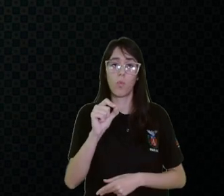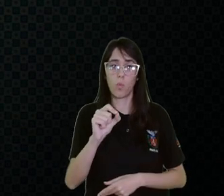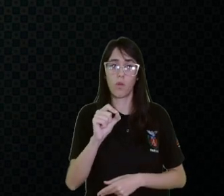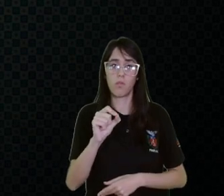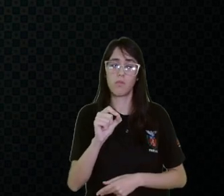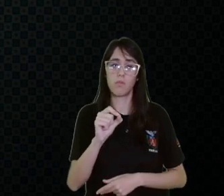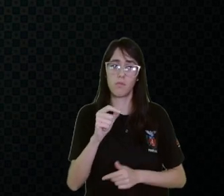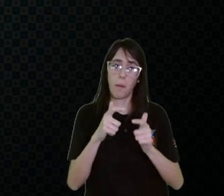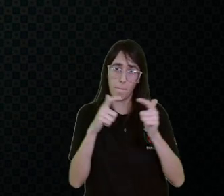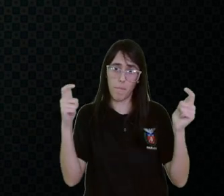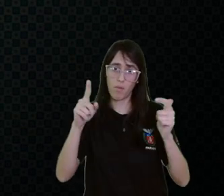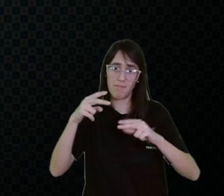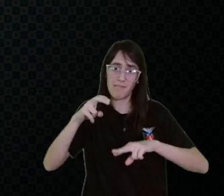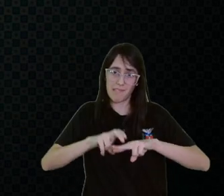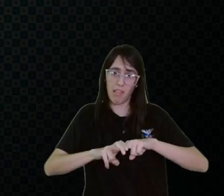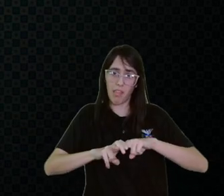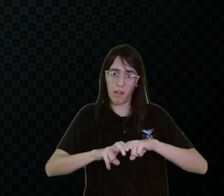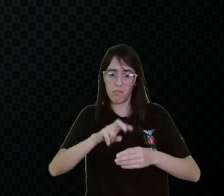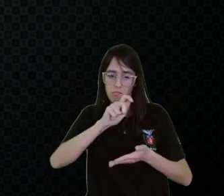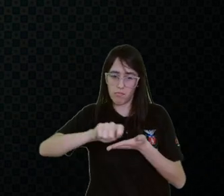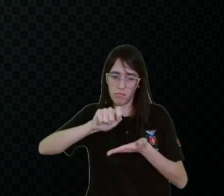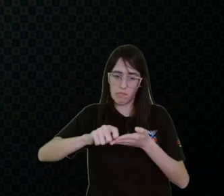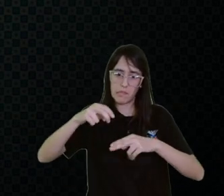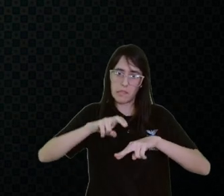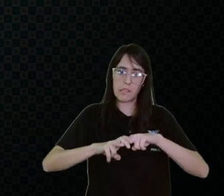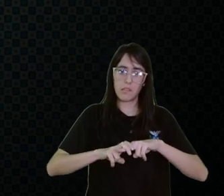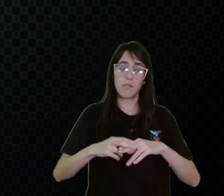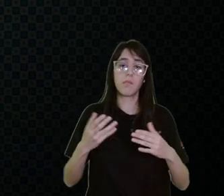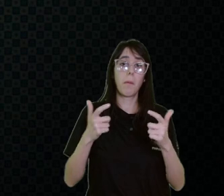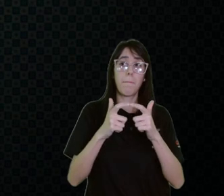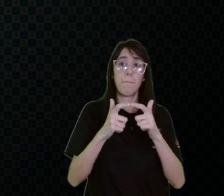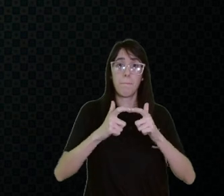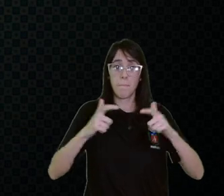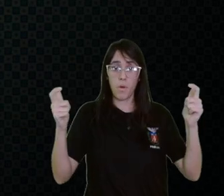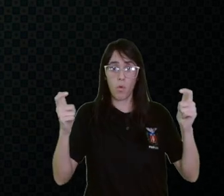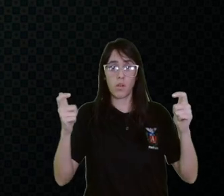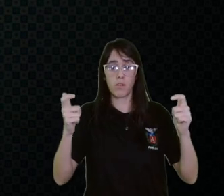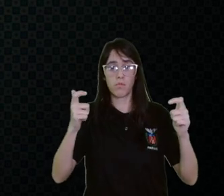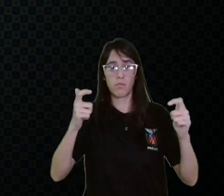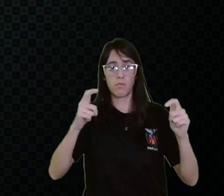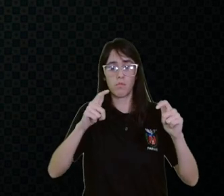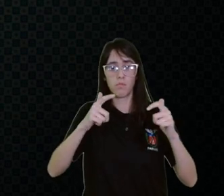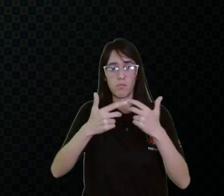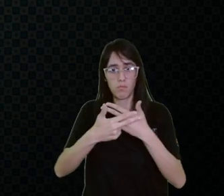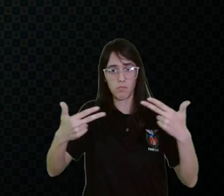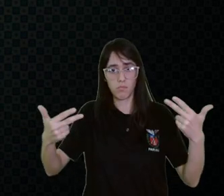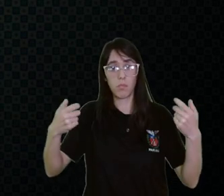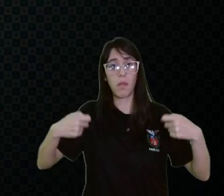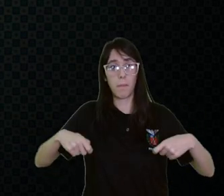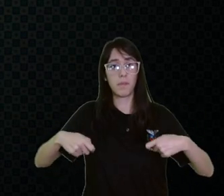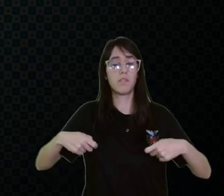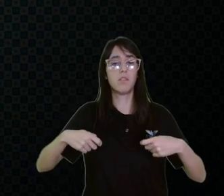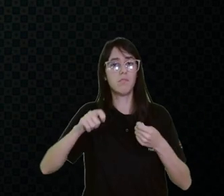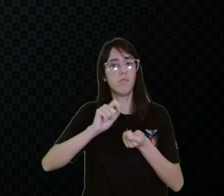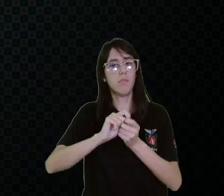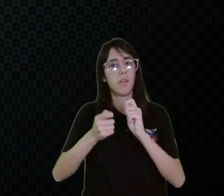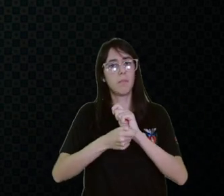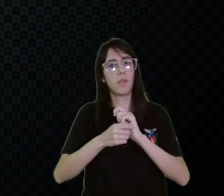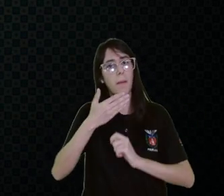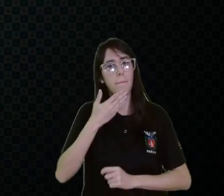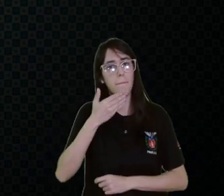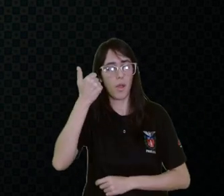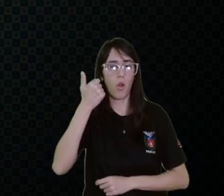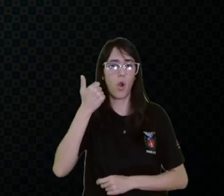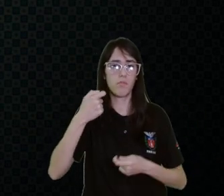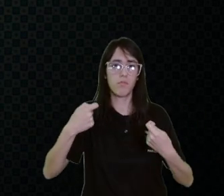tempo da posição sentada, né, então a maioria desses dispositivos que a gente vai adaptar, né, ou tem já